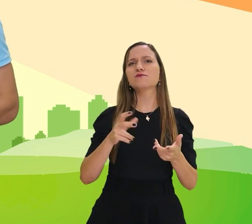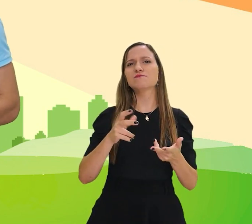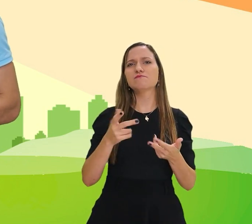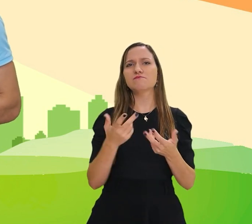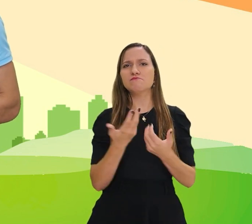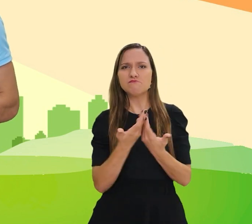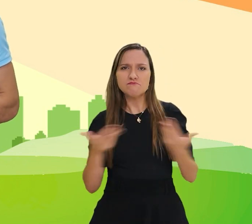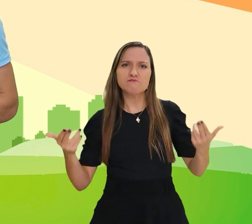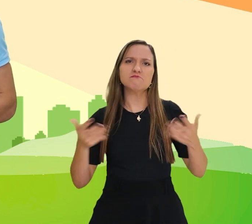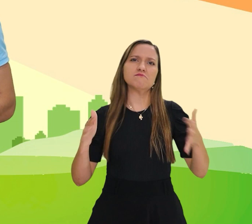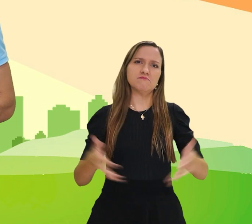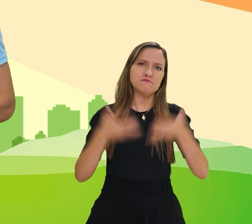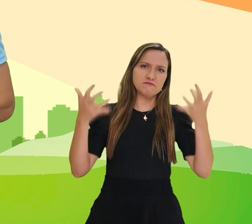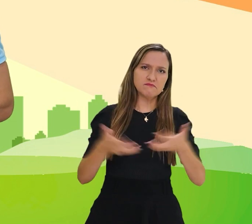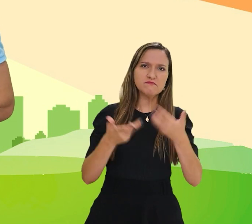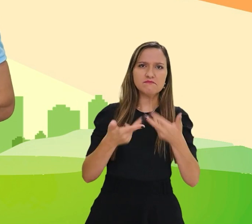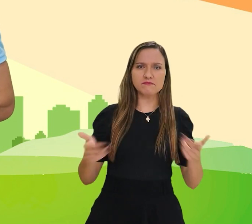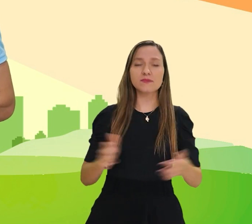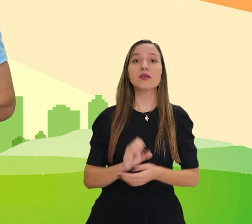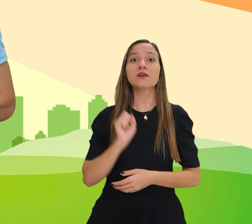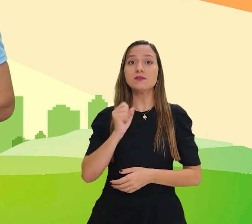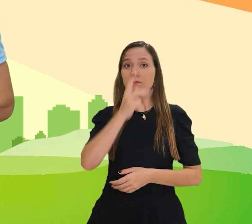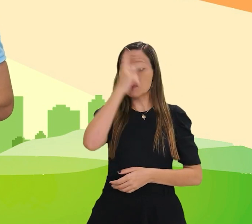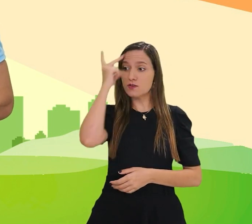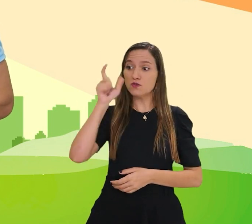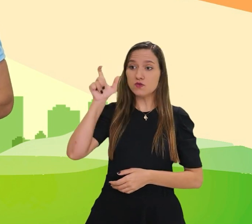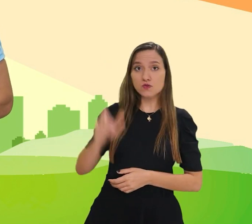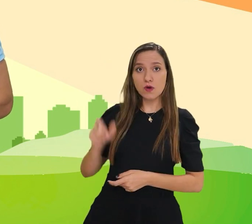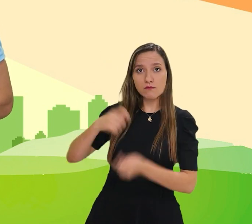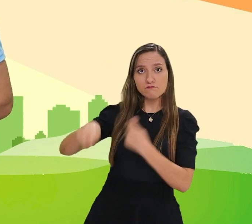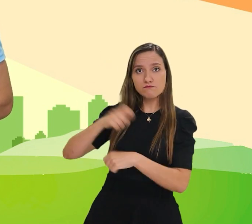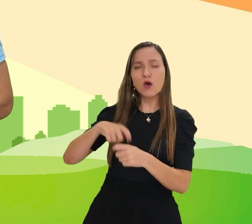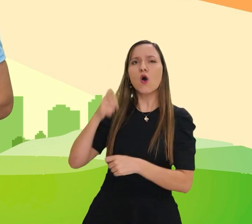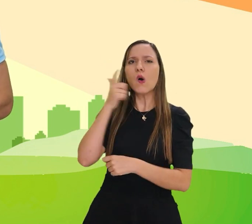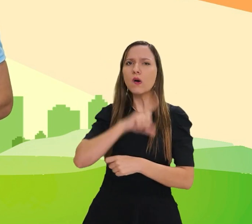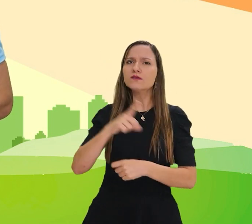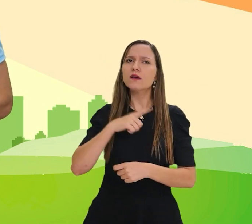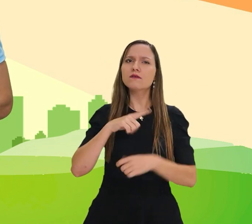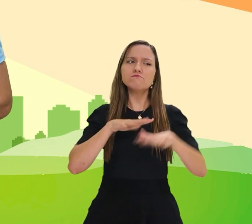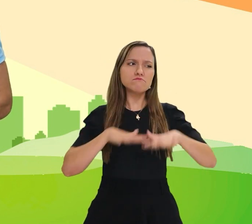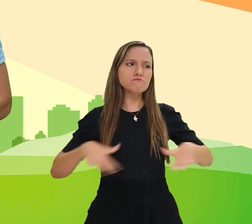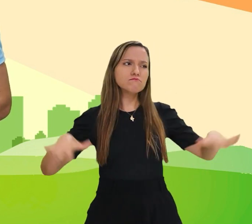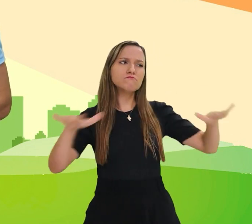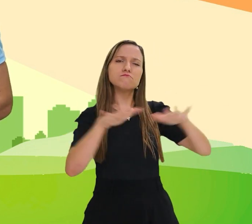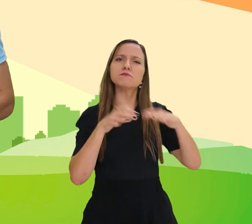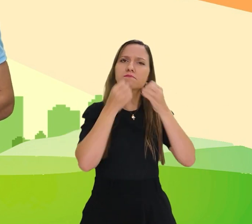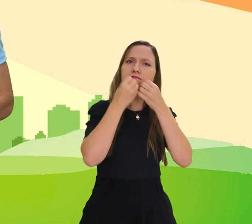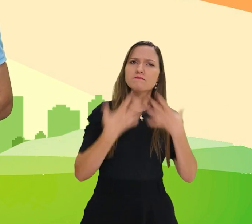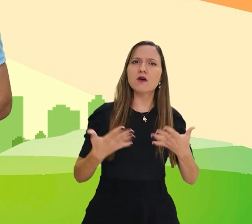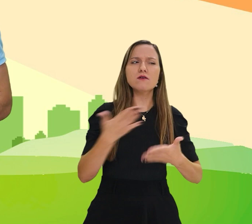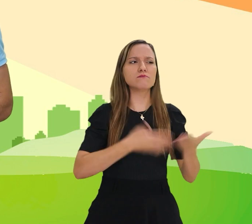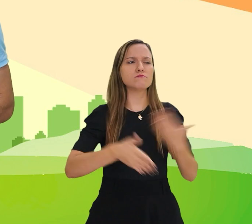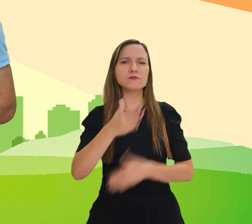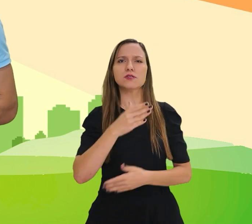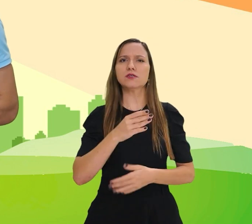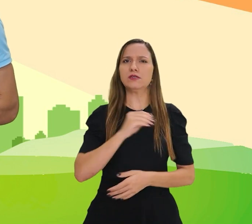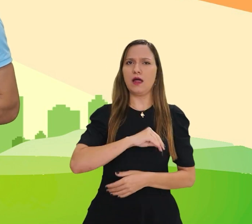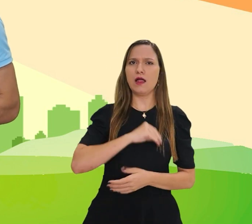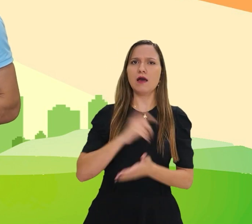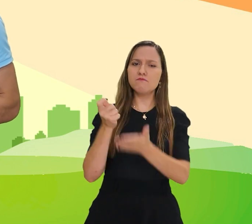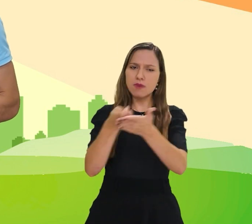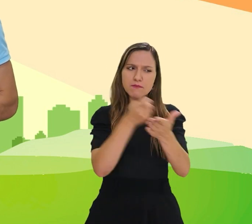Se as pessoas que fazem a administração desses locais proporcionam um ambiente de trabalho saudável com